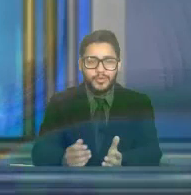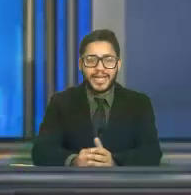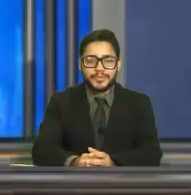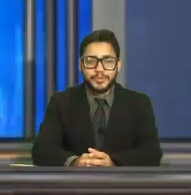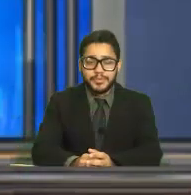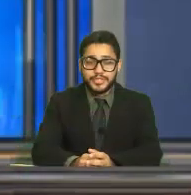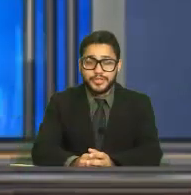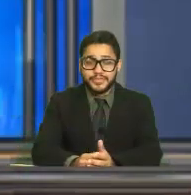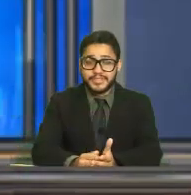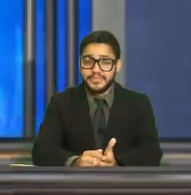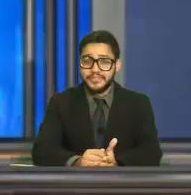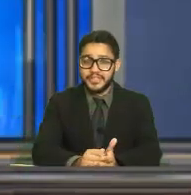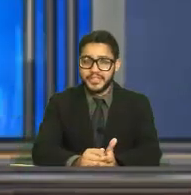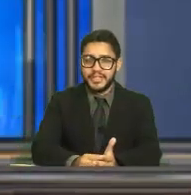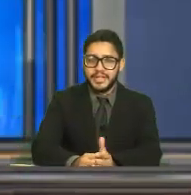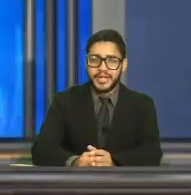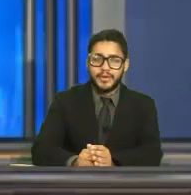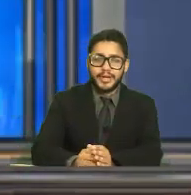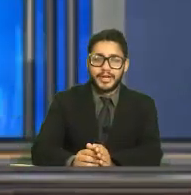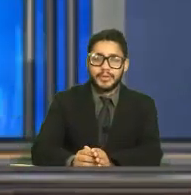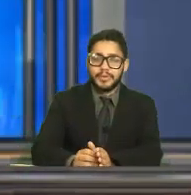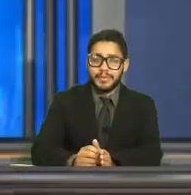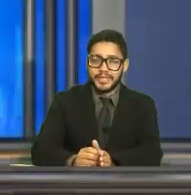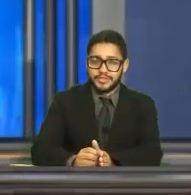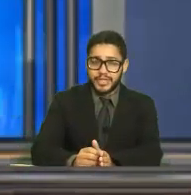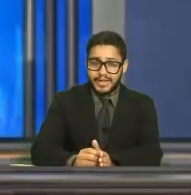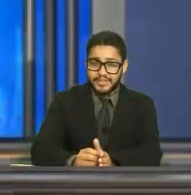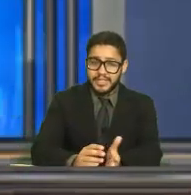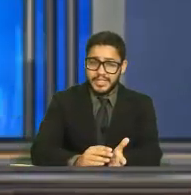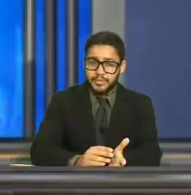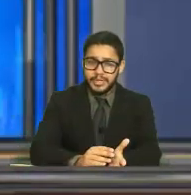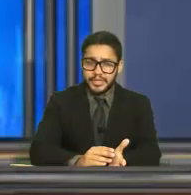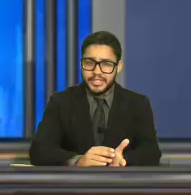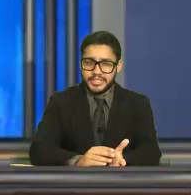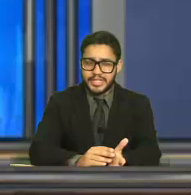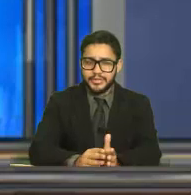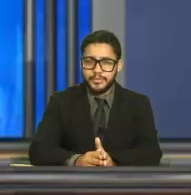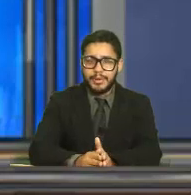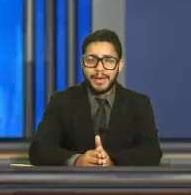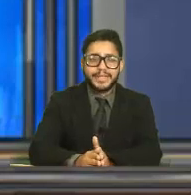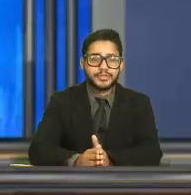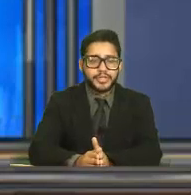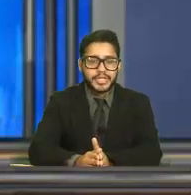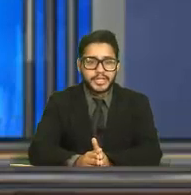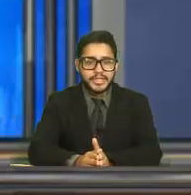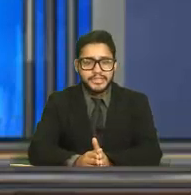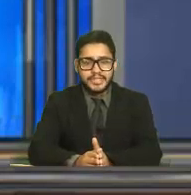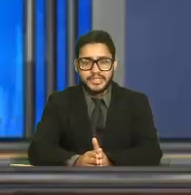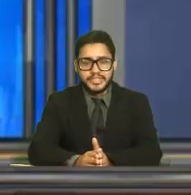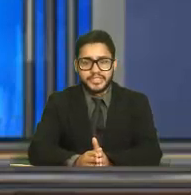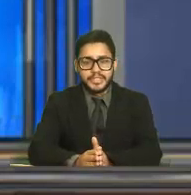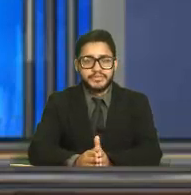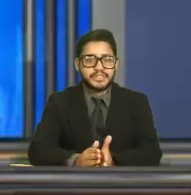Olá, no programa de hoje você vai ver Cão acalma bebê que chorava Em momento é registrado por babá eletrônica